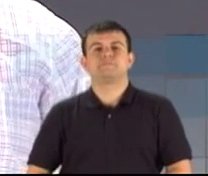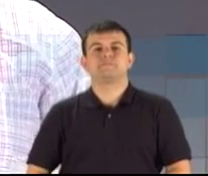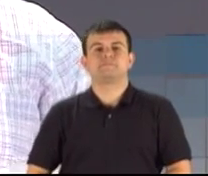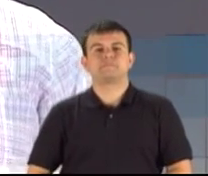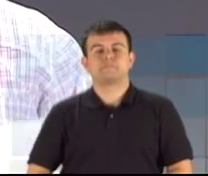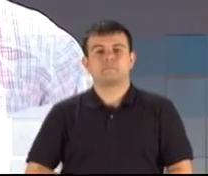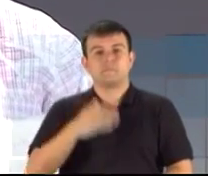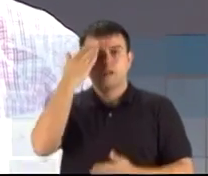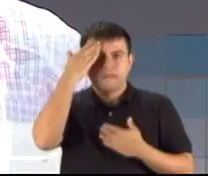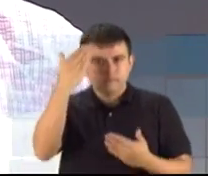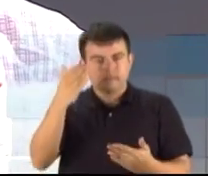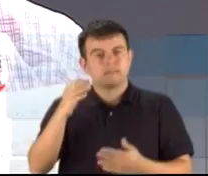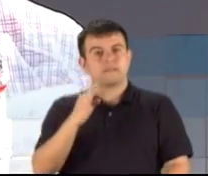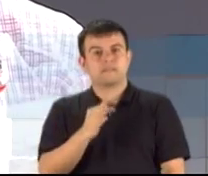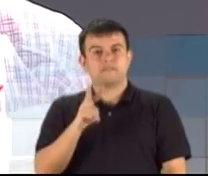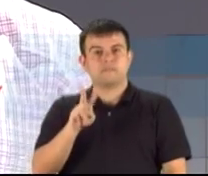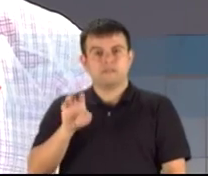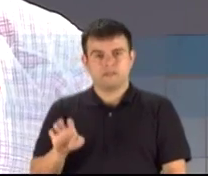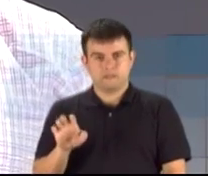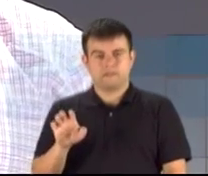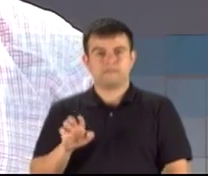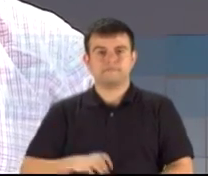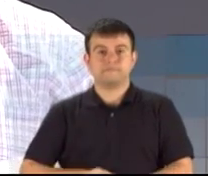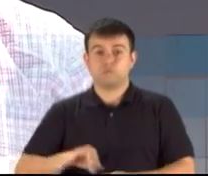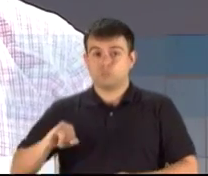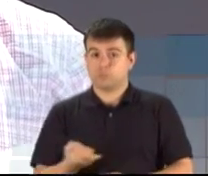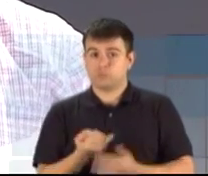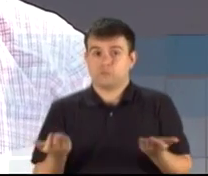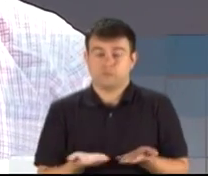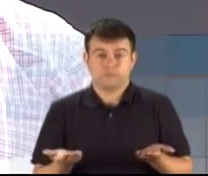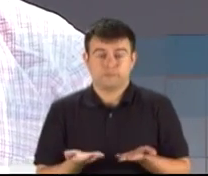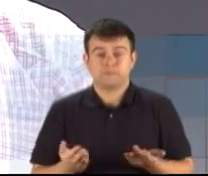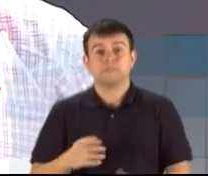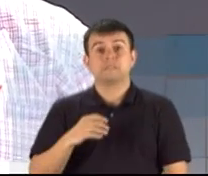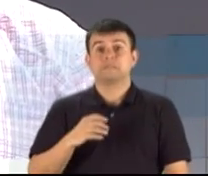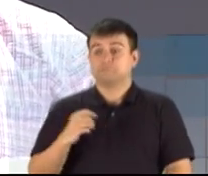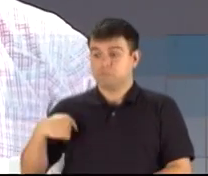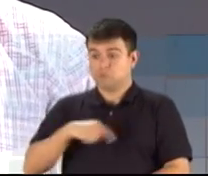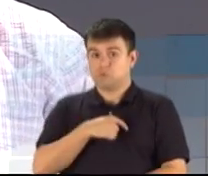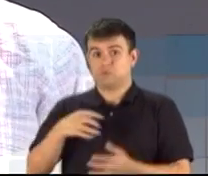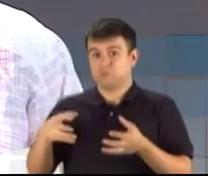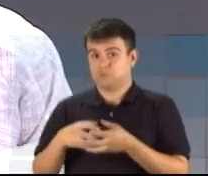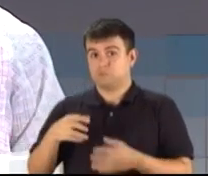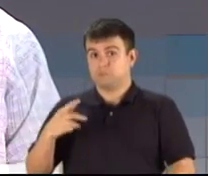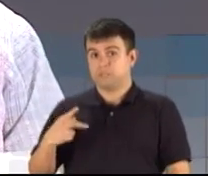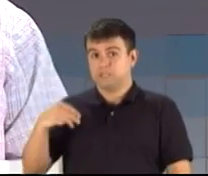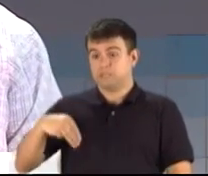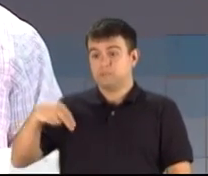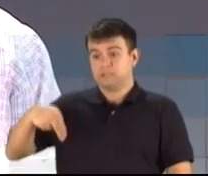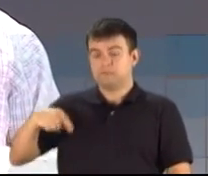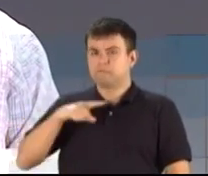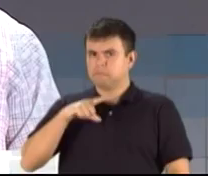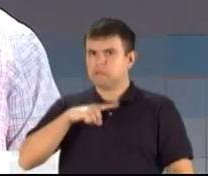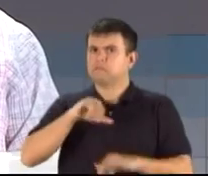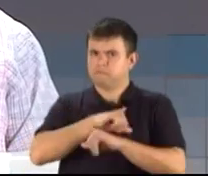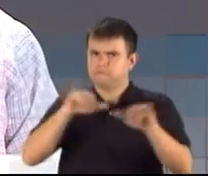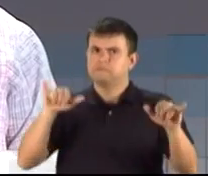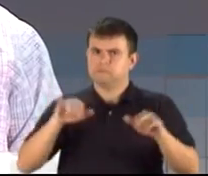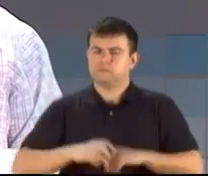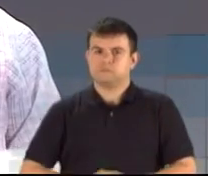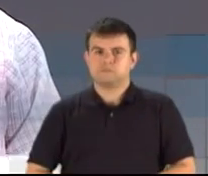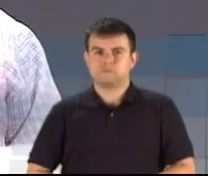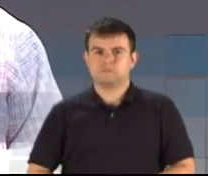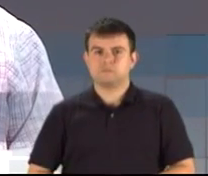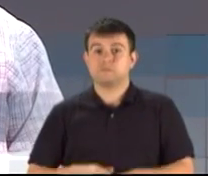Agradecemos à TVE pela oportunidade e o PMN tem um comunicado. Neste momento importante,